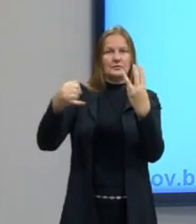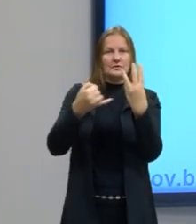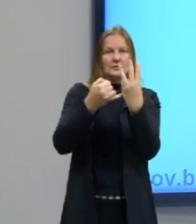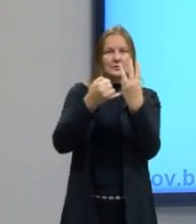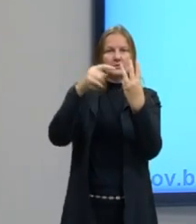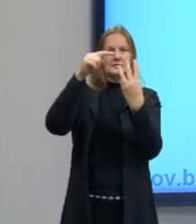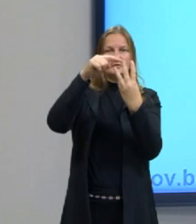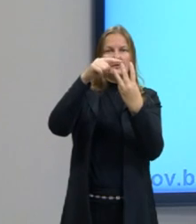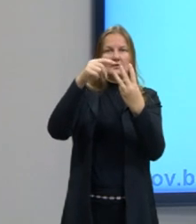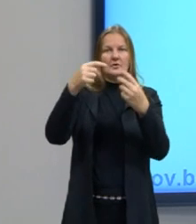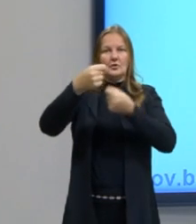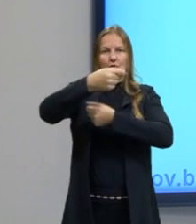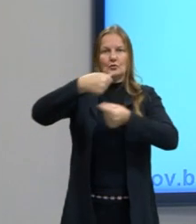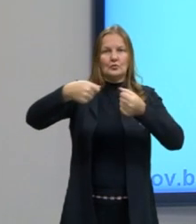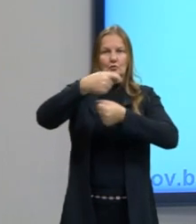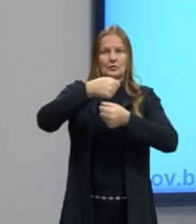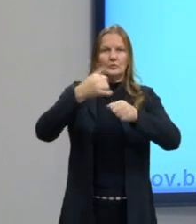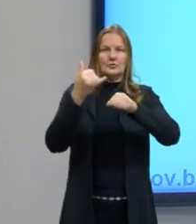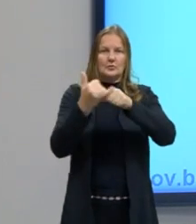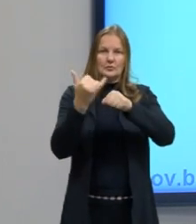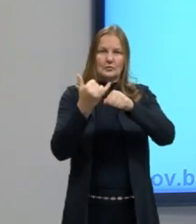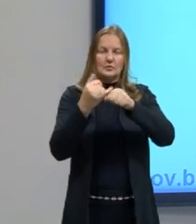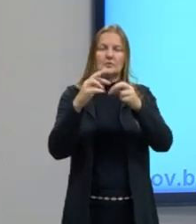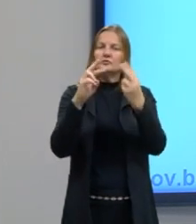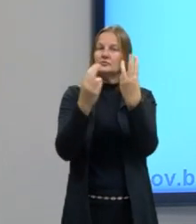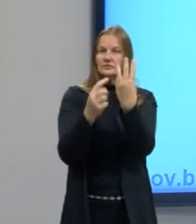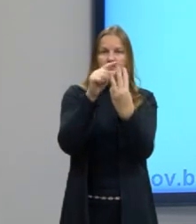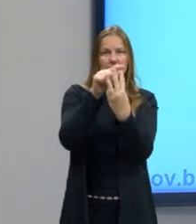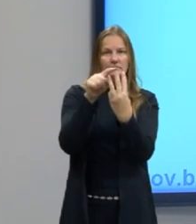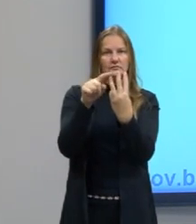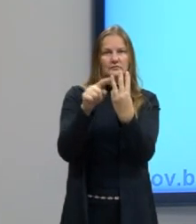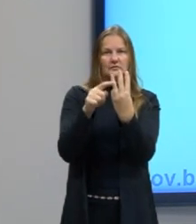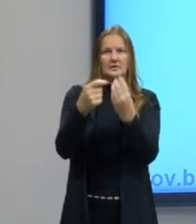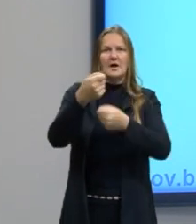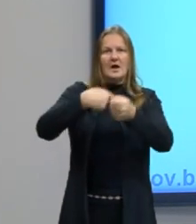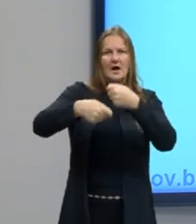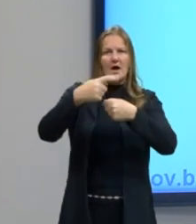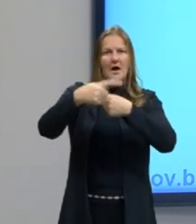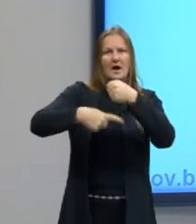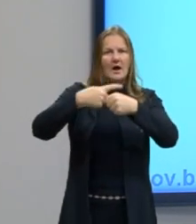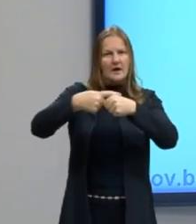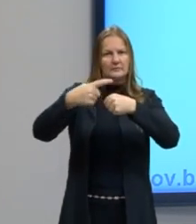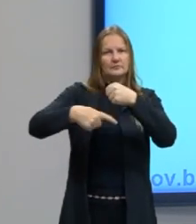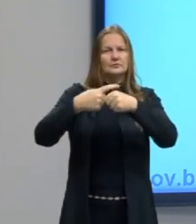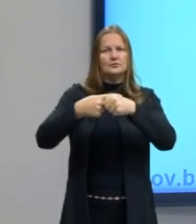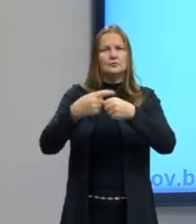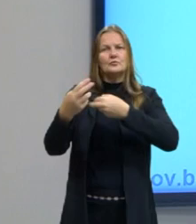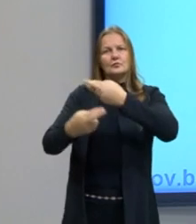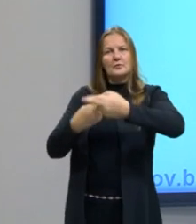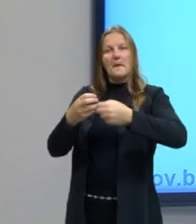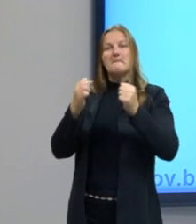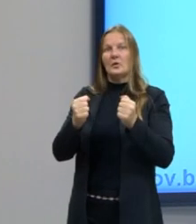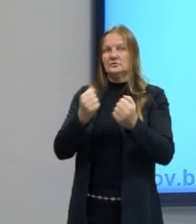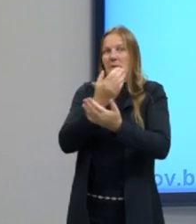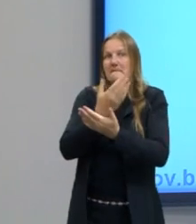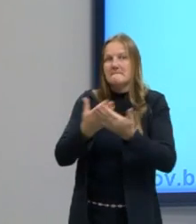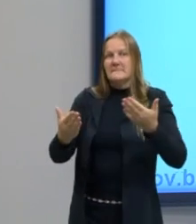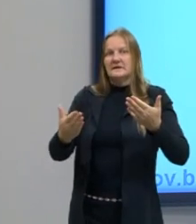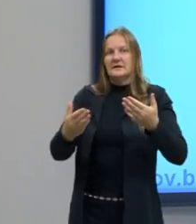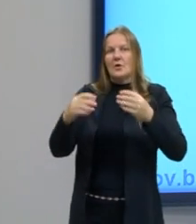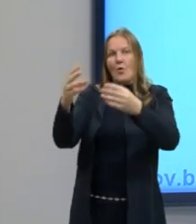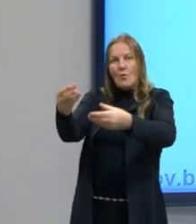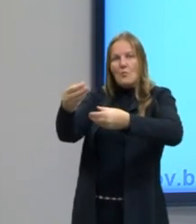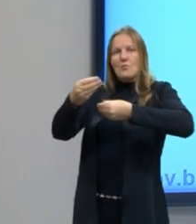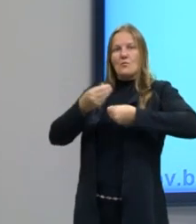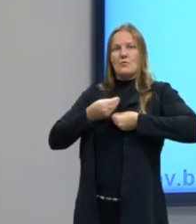covalente e a metálica, os átomos que se envolvem nessas ligações, eles podem perder, ganhar